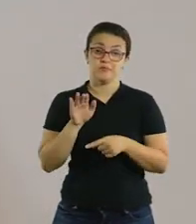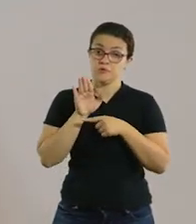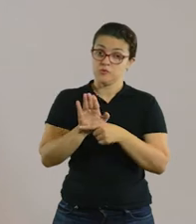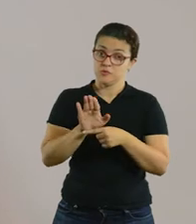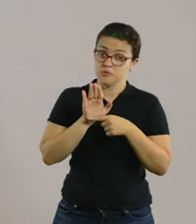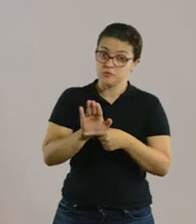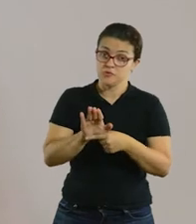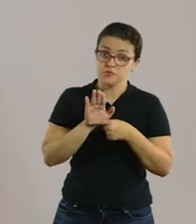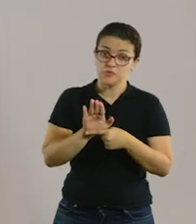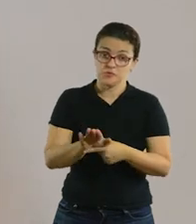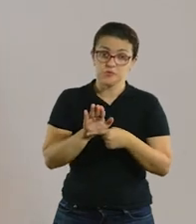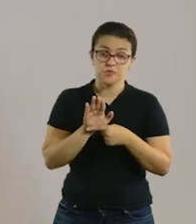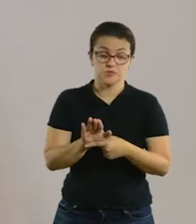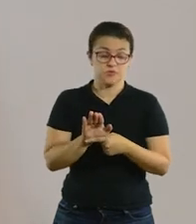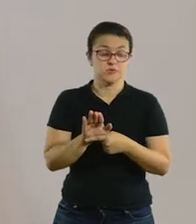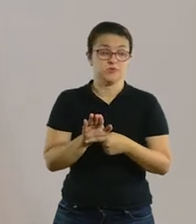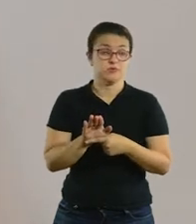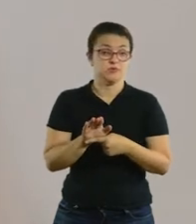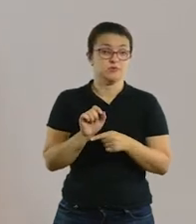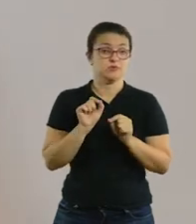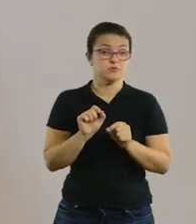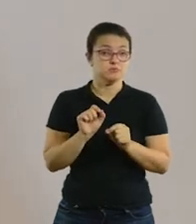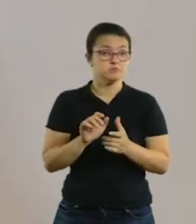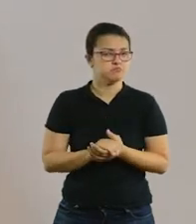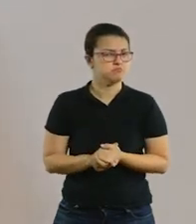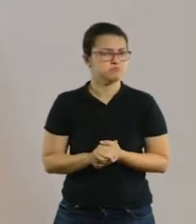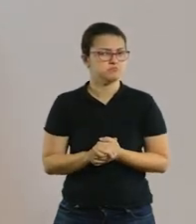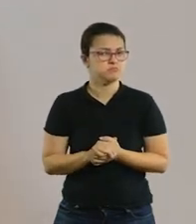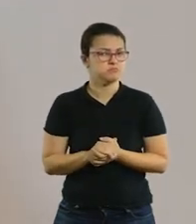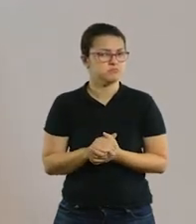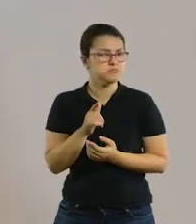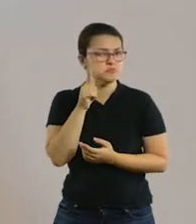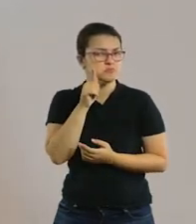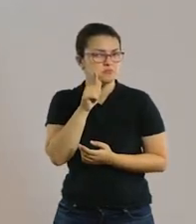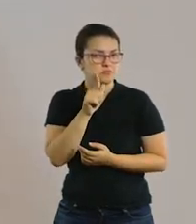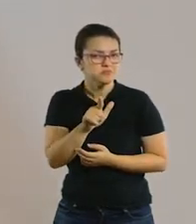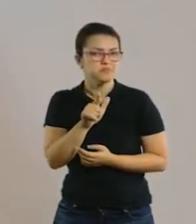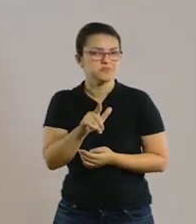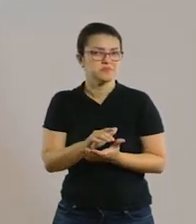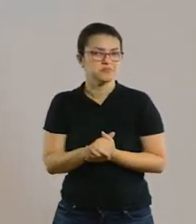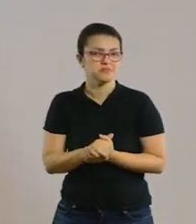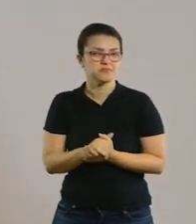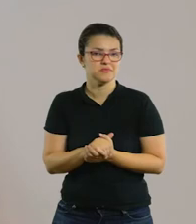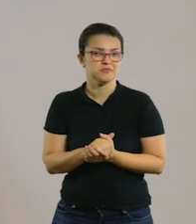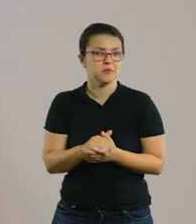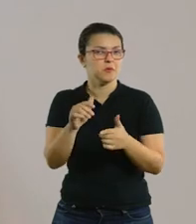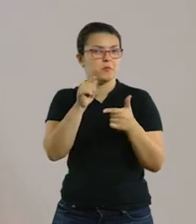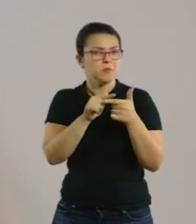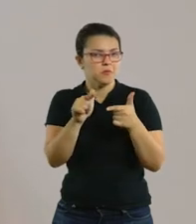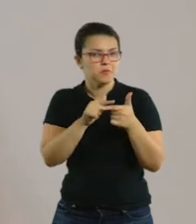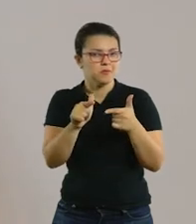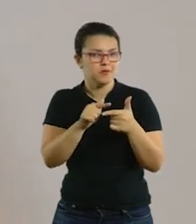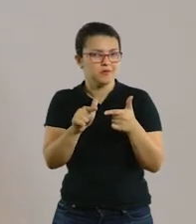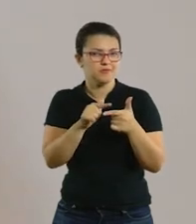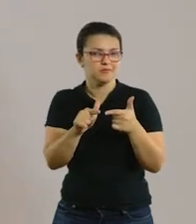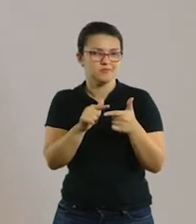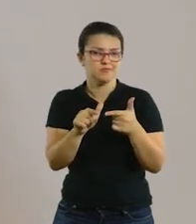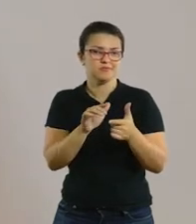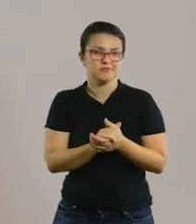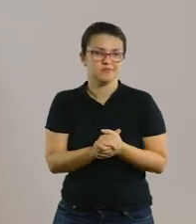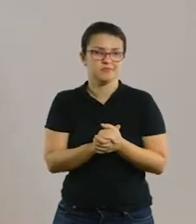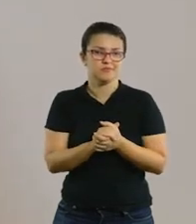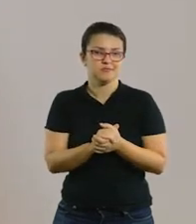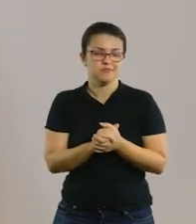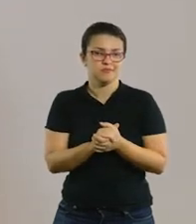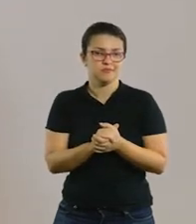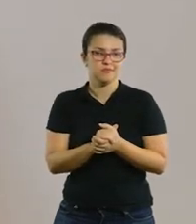e vai ajudar ela a ter uma iniciativa e resolver situações, problema, que vai acontecer durante a brincadeira, tá? Também vai